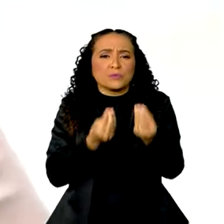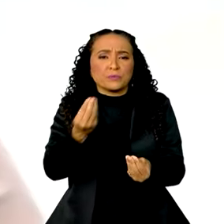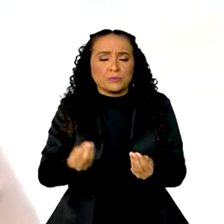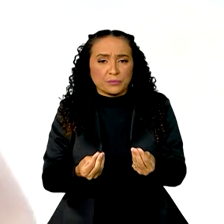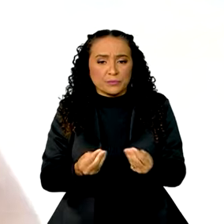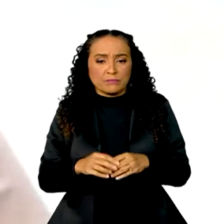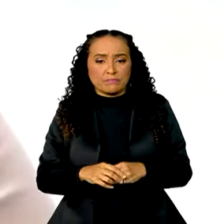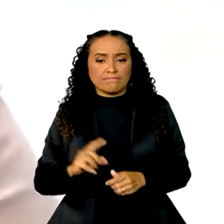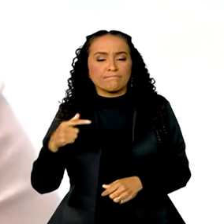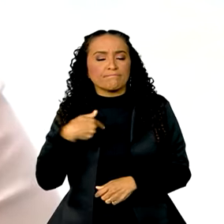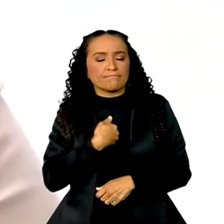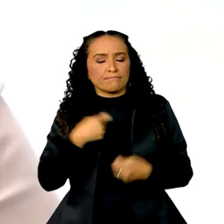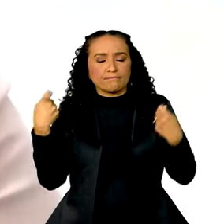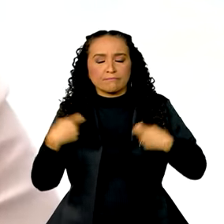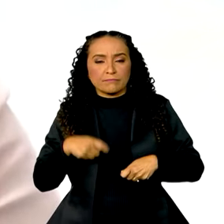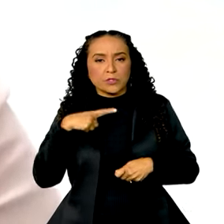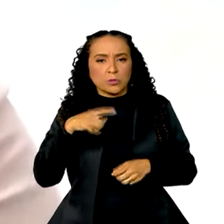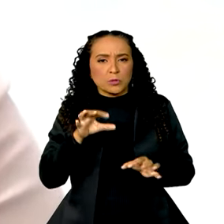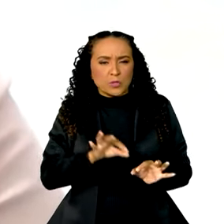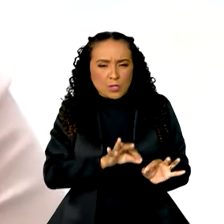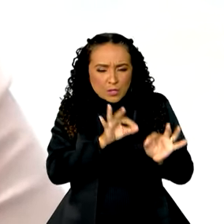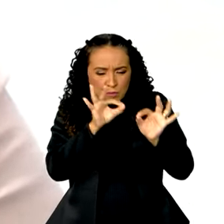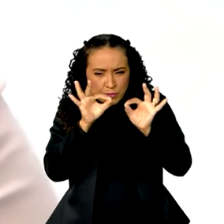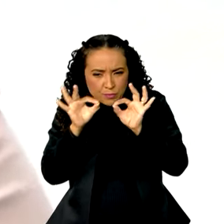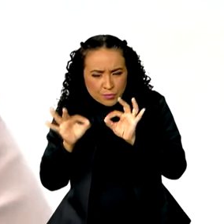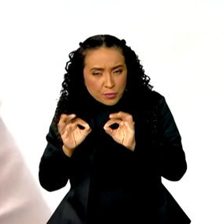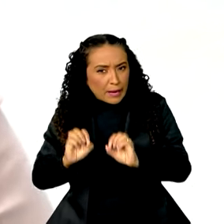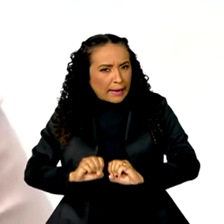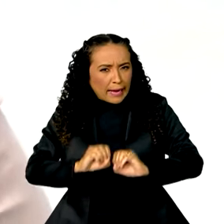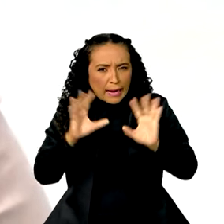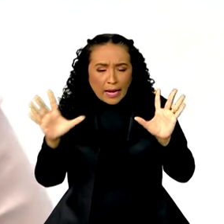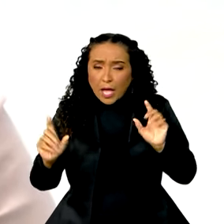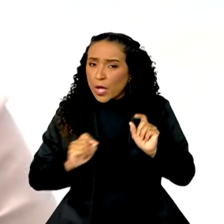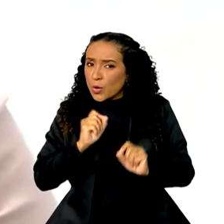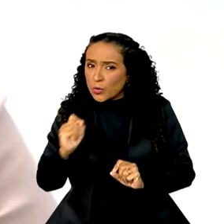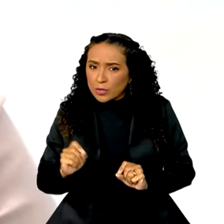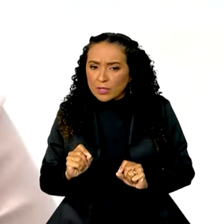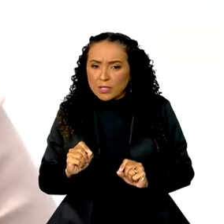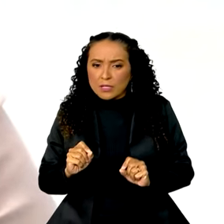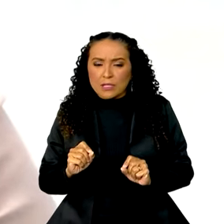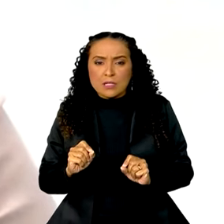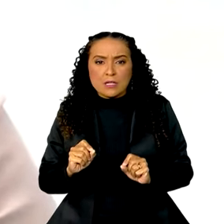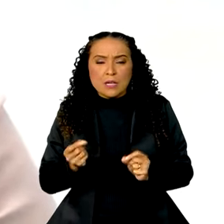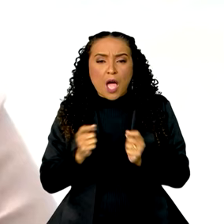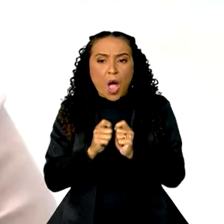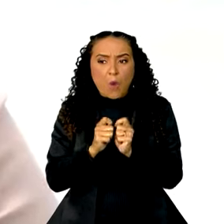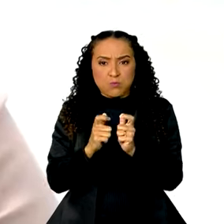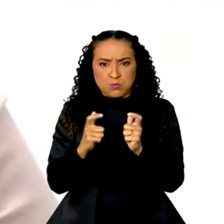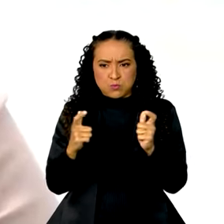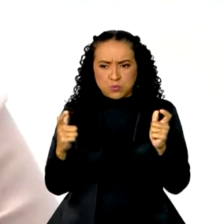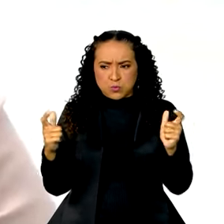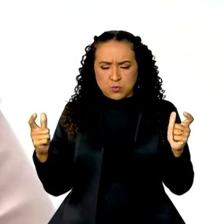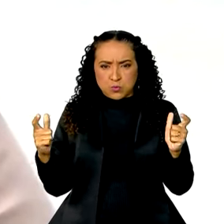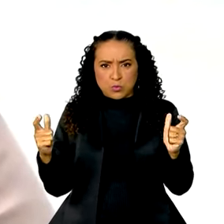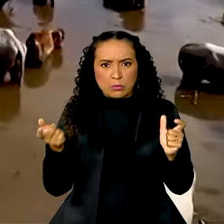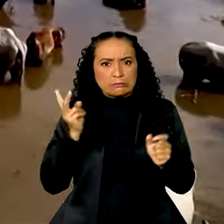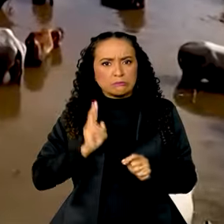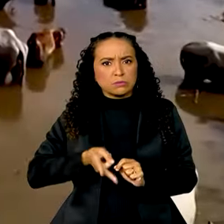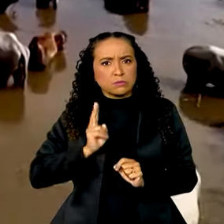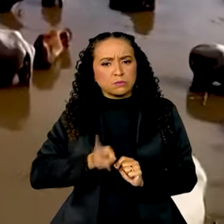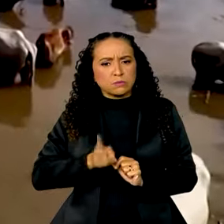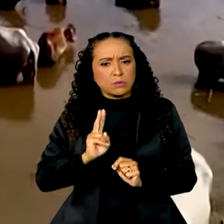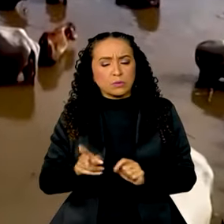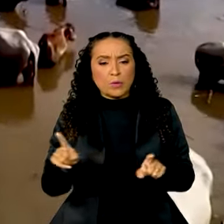A gente tem sim observado com bastante clareza, né, esse aumento de frequência